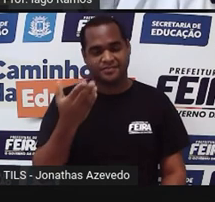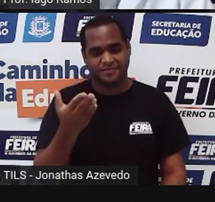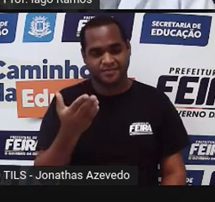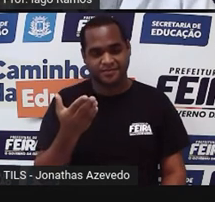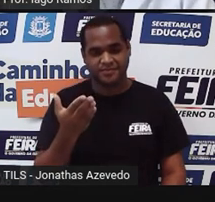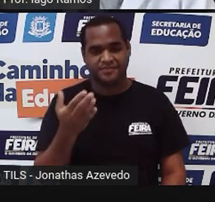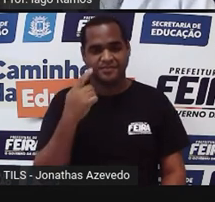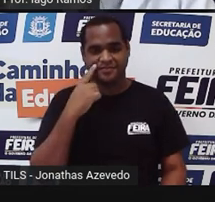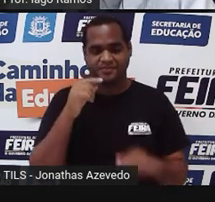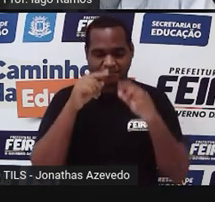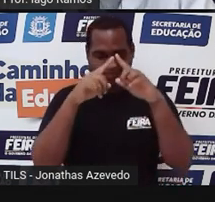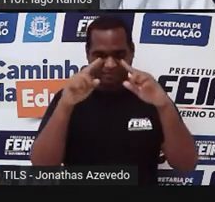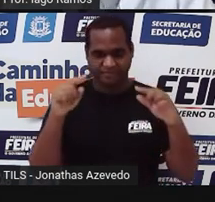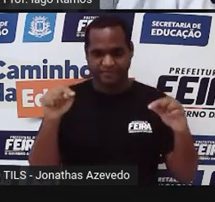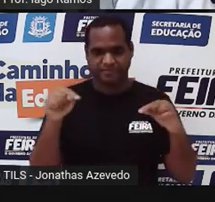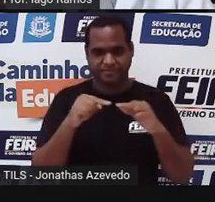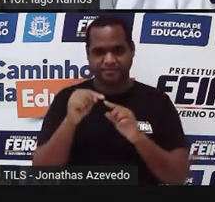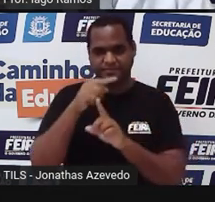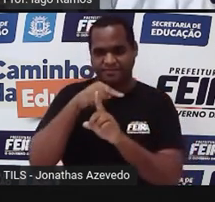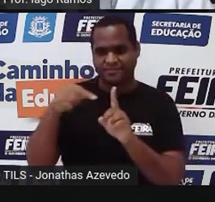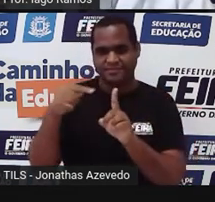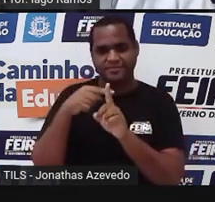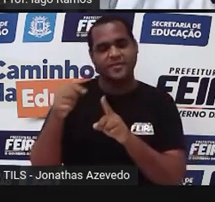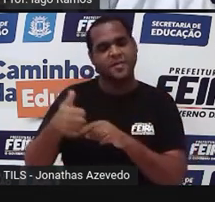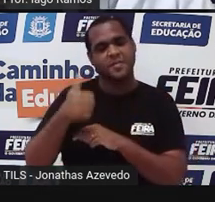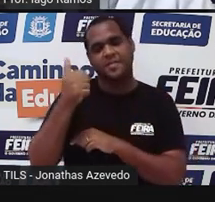metade daquele retângulo maior.